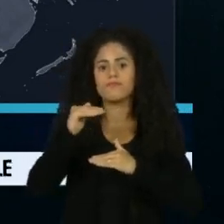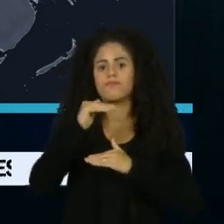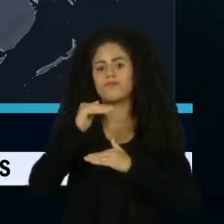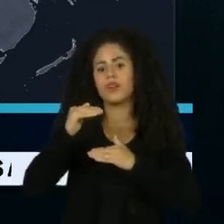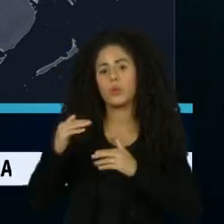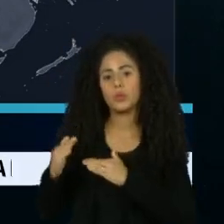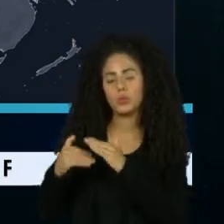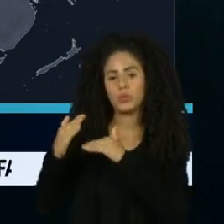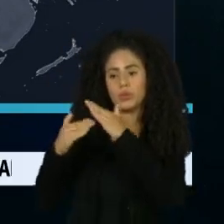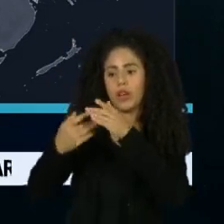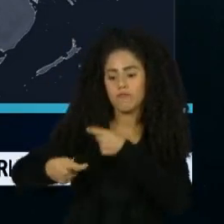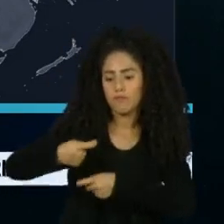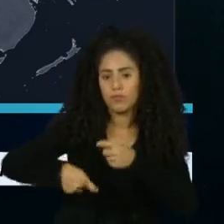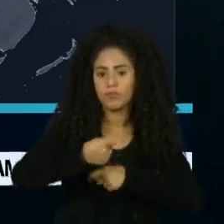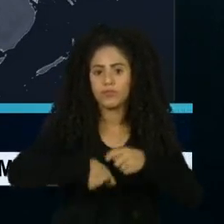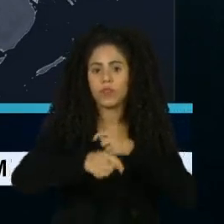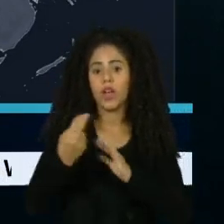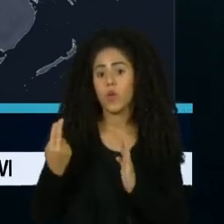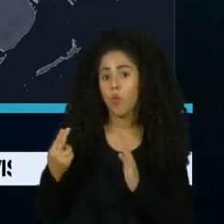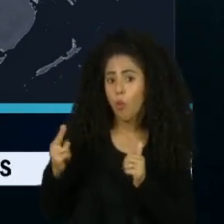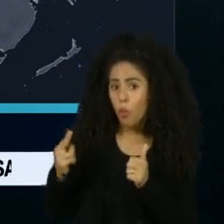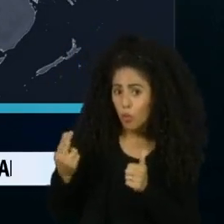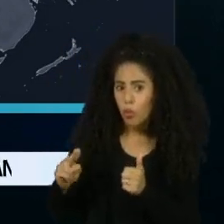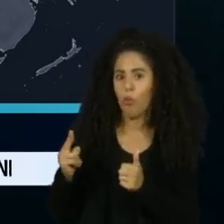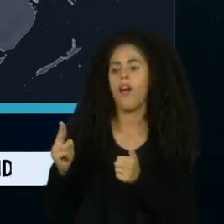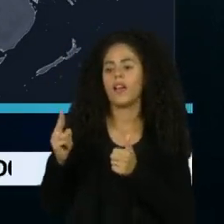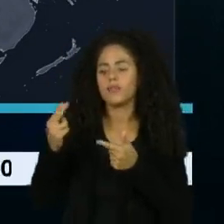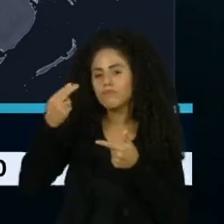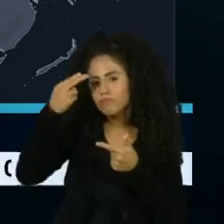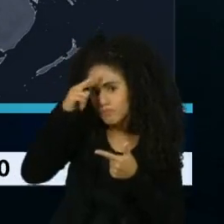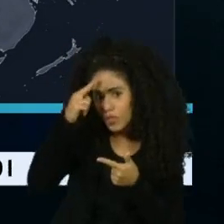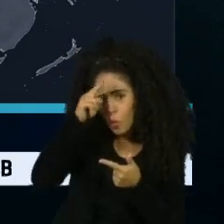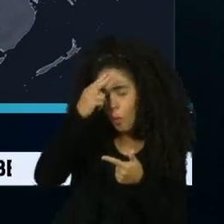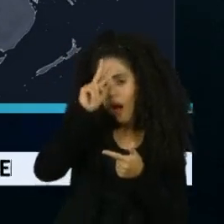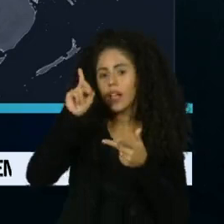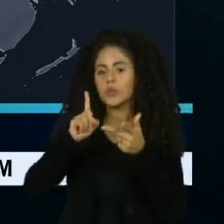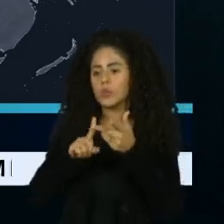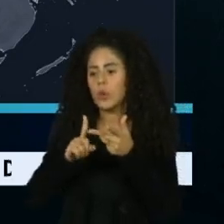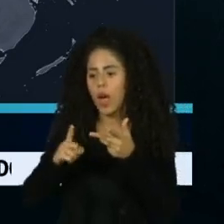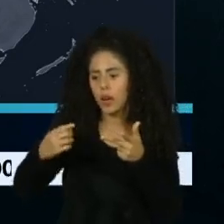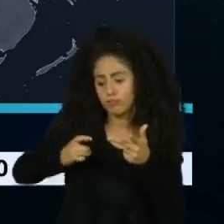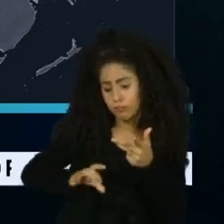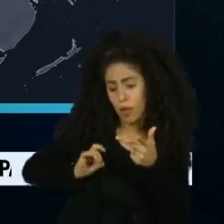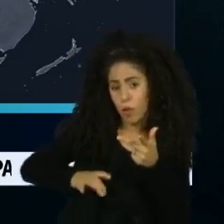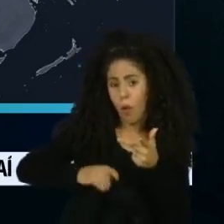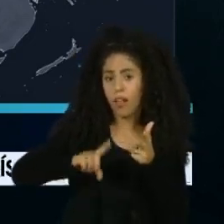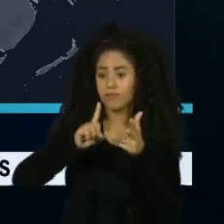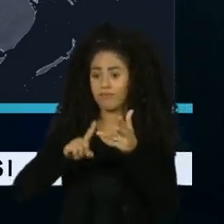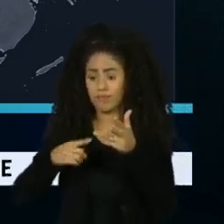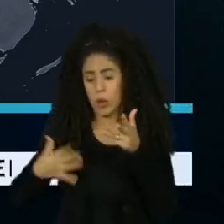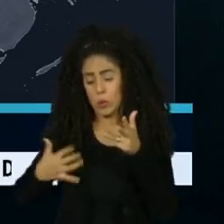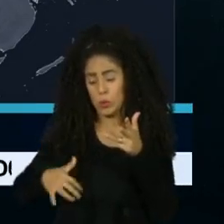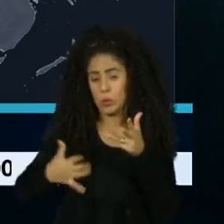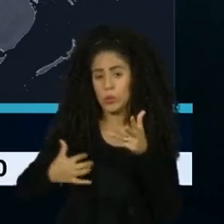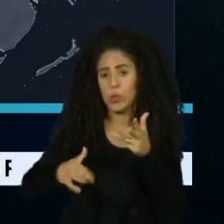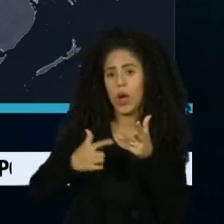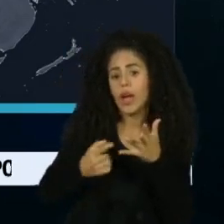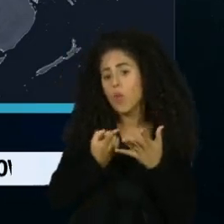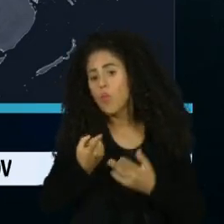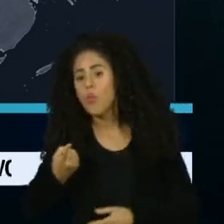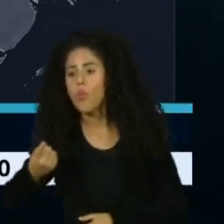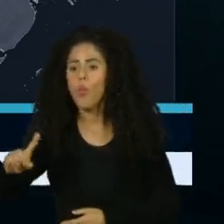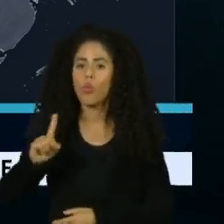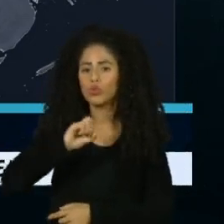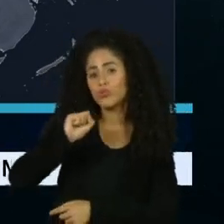desenvolvimento econômico e humano. Uruguai está no topo, seguido pelo México, Chile e Argentina. O penúltimo colocado,